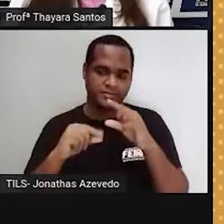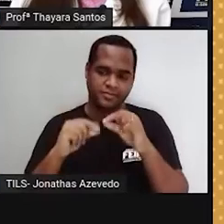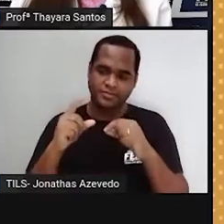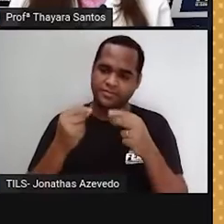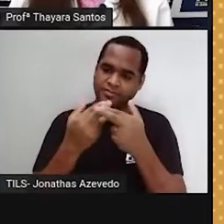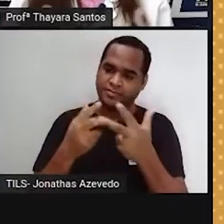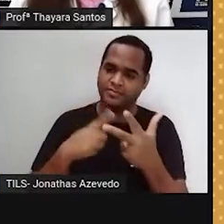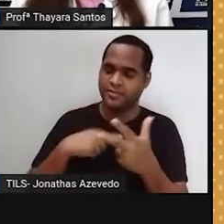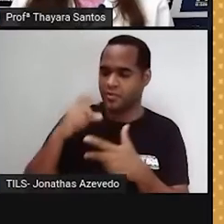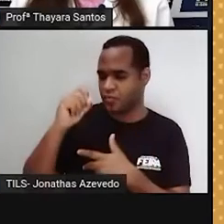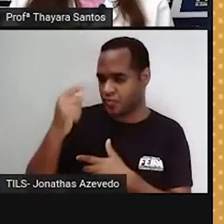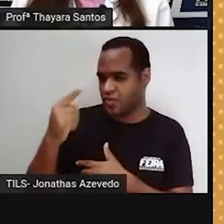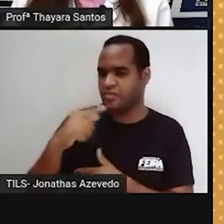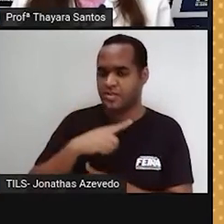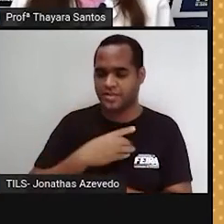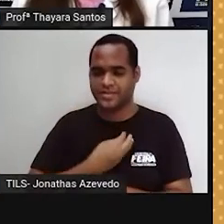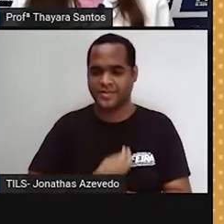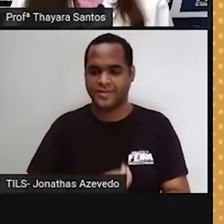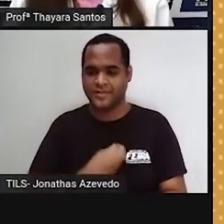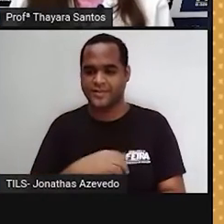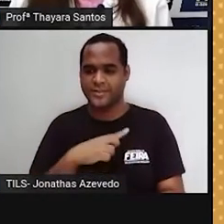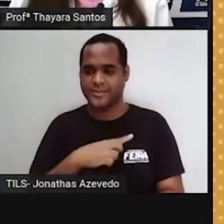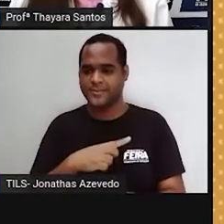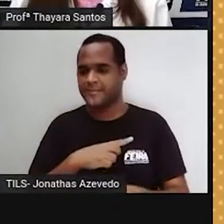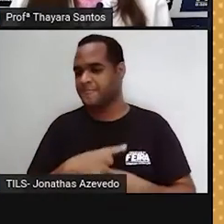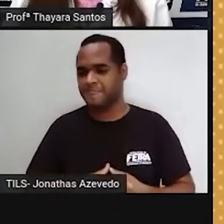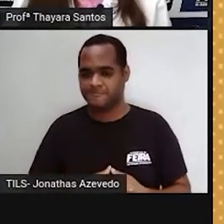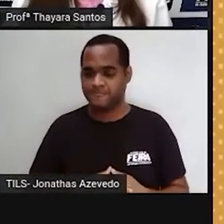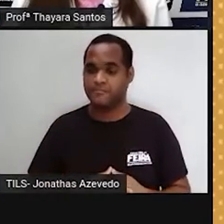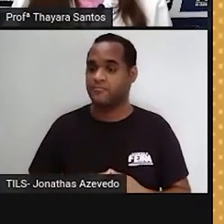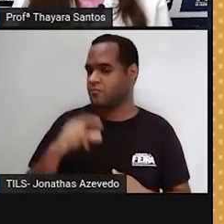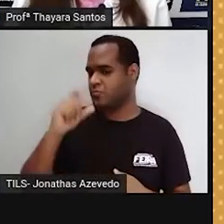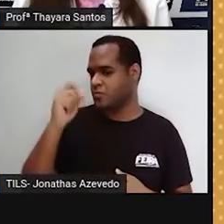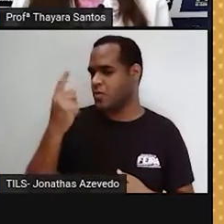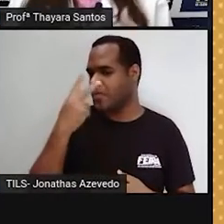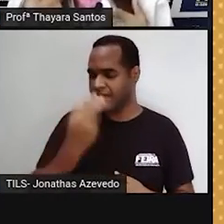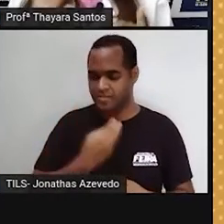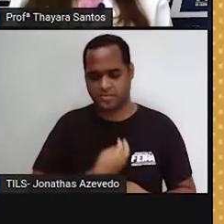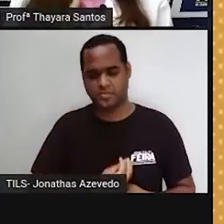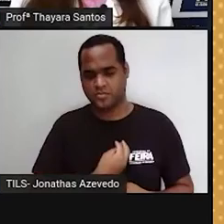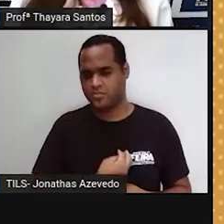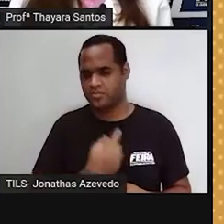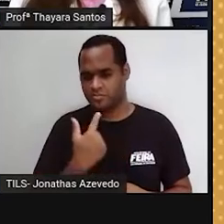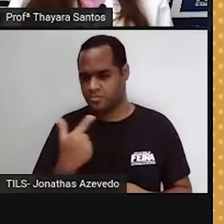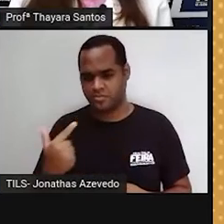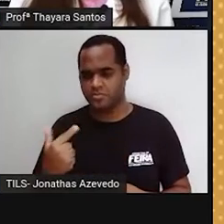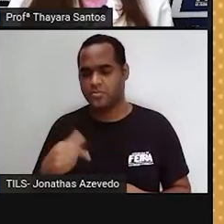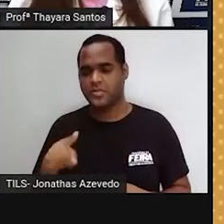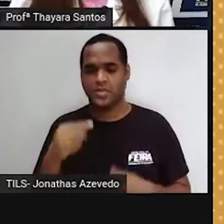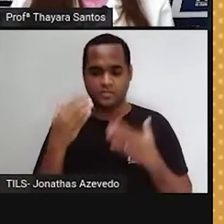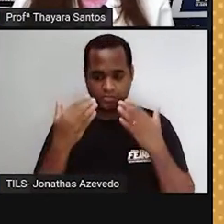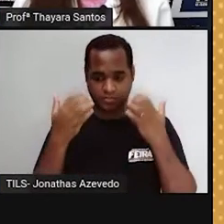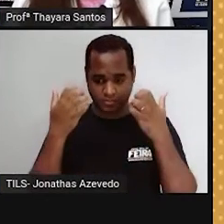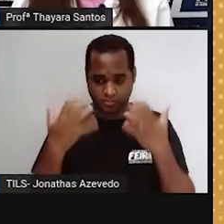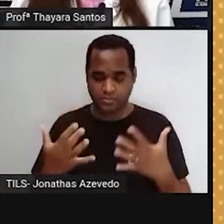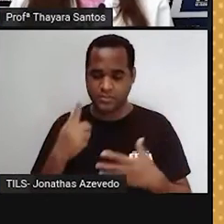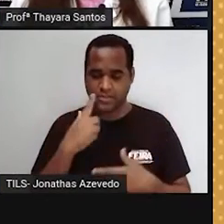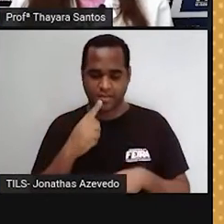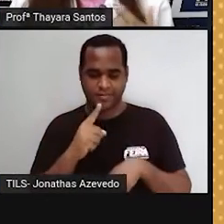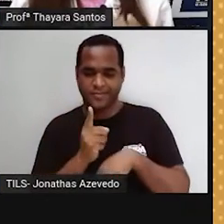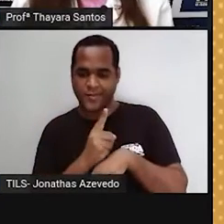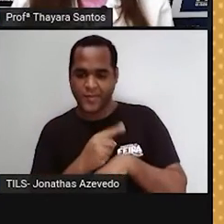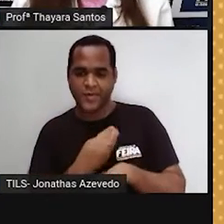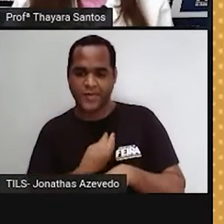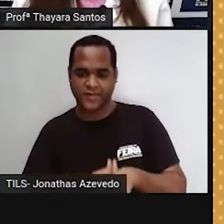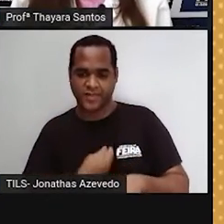o sol, ele apresenta um ciclo de vida. Sim, embora o sol não seja um ser vivo, ele apresenta assim um tempo de vida. E